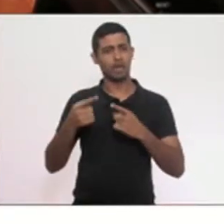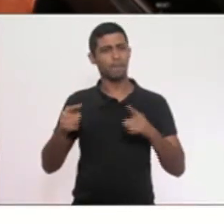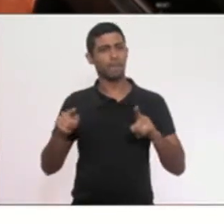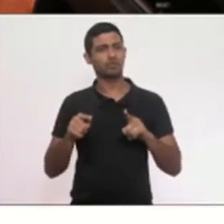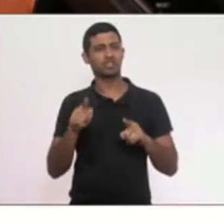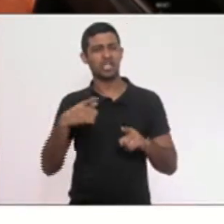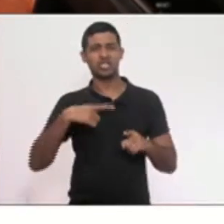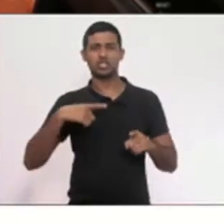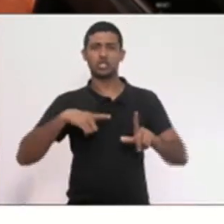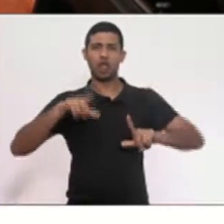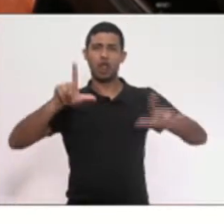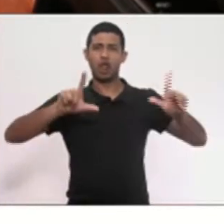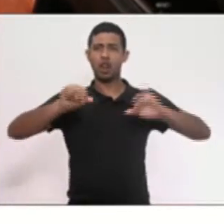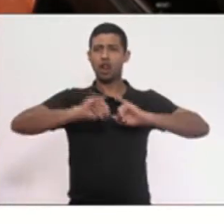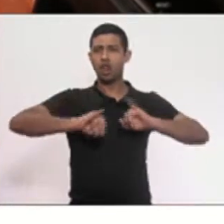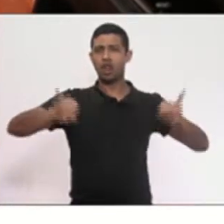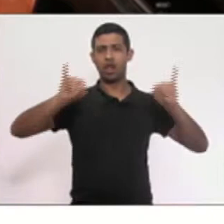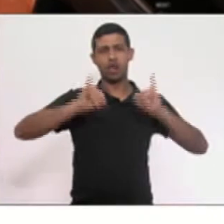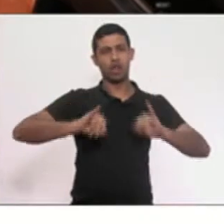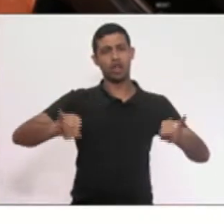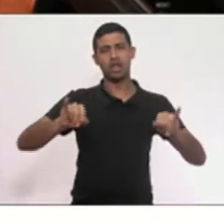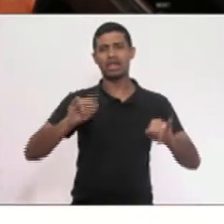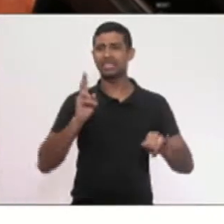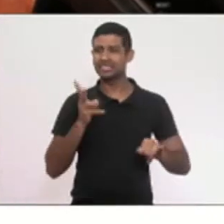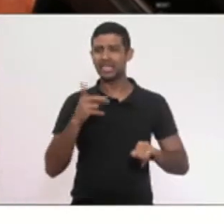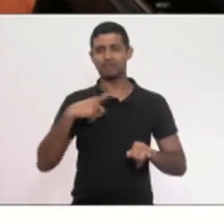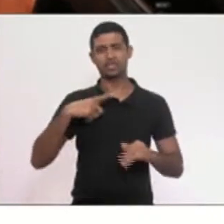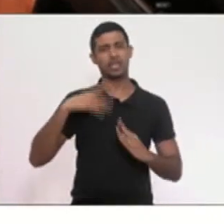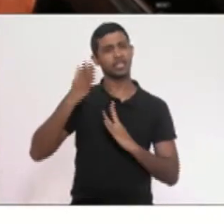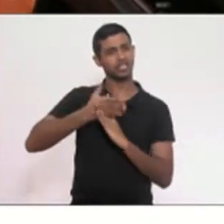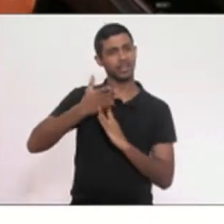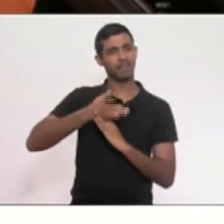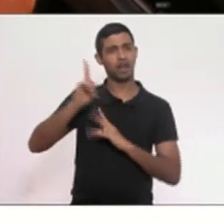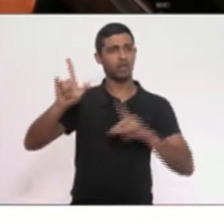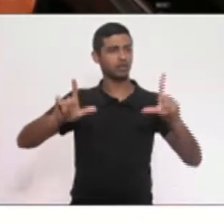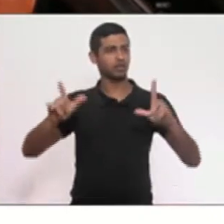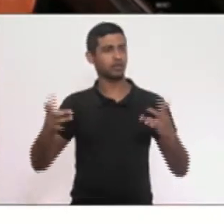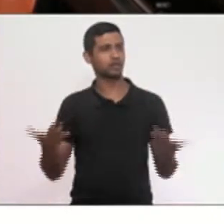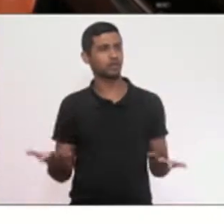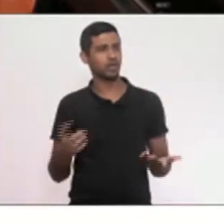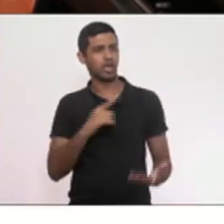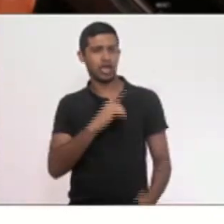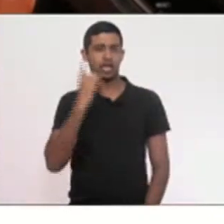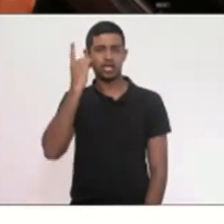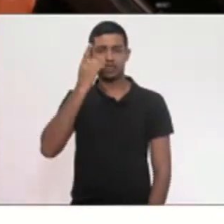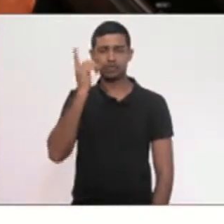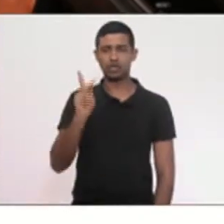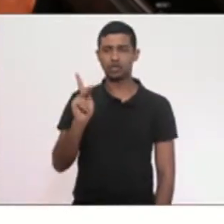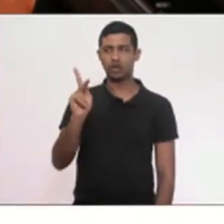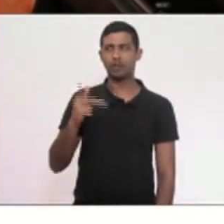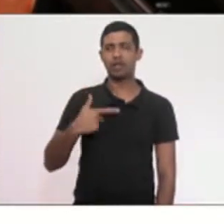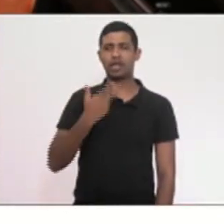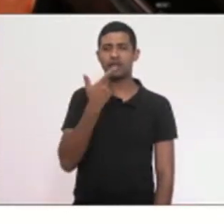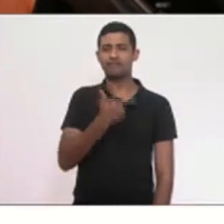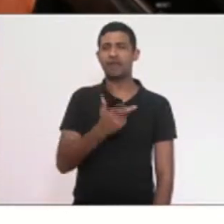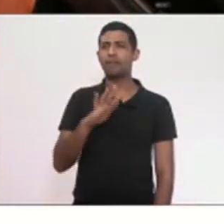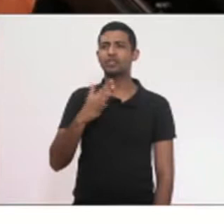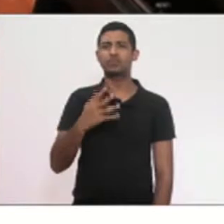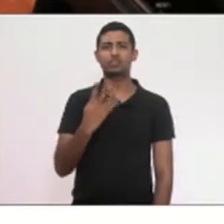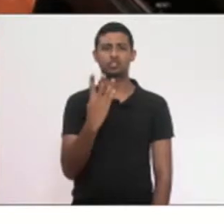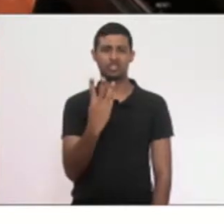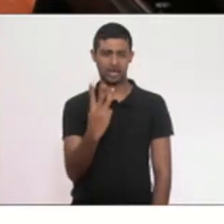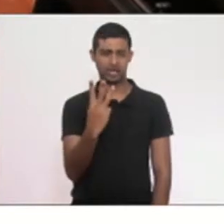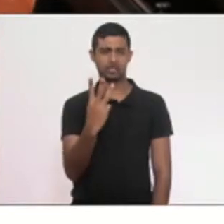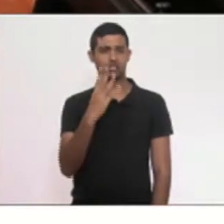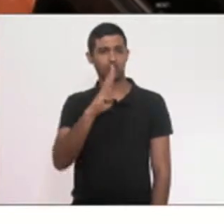que fazem a cada intervalo em horário nobre de televisão. O deputado Kloplock fala de 3 bilhões de reais da sua